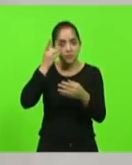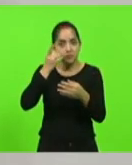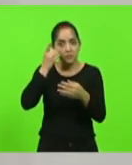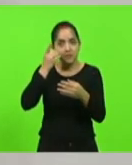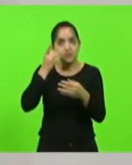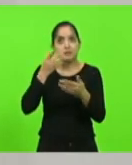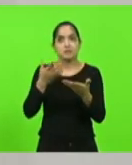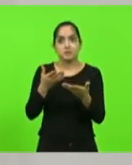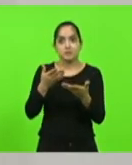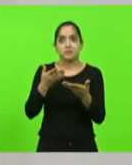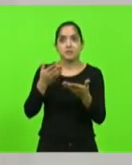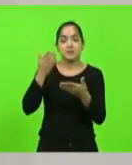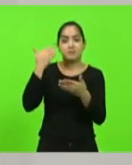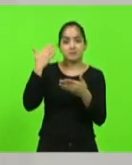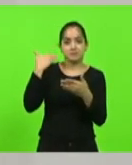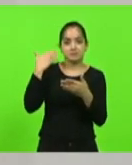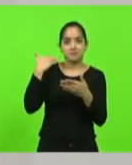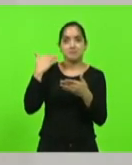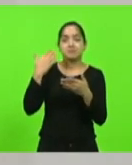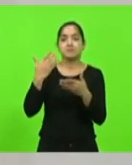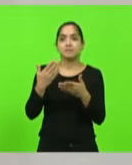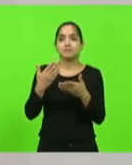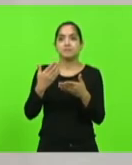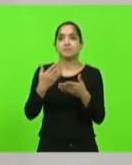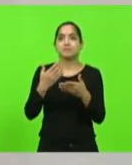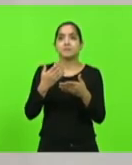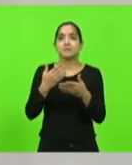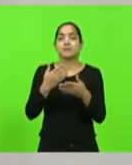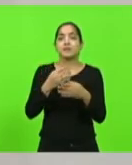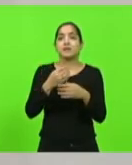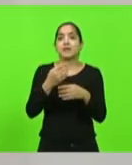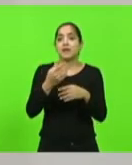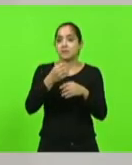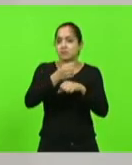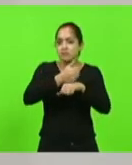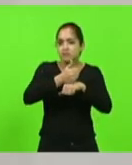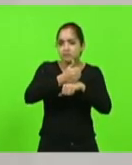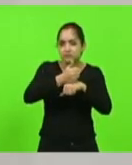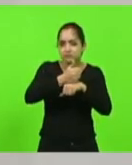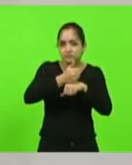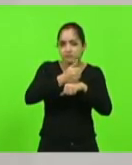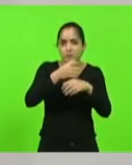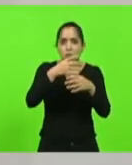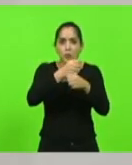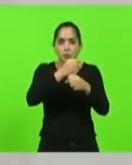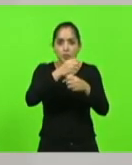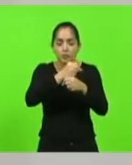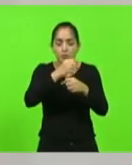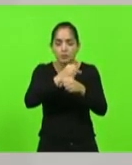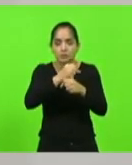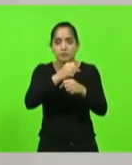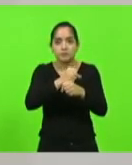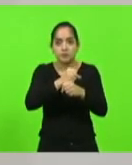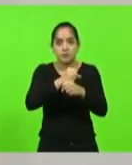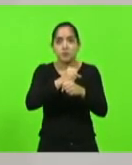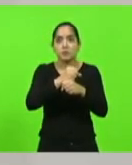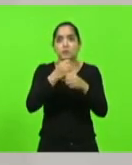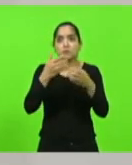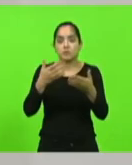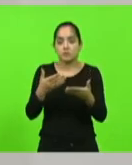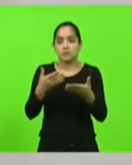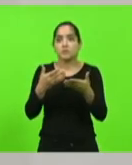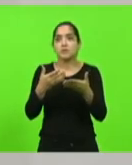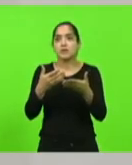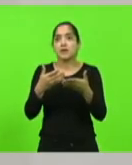foi guarda-livros, a primeira profissão antes ainda dos contadores. E a gente tem construído uma aproximação com a